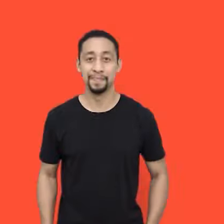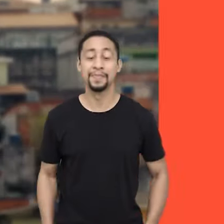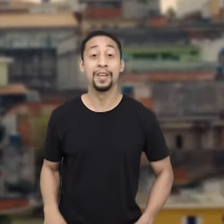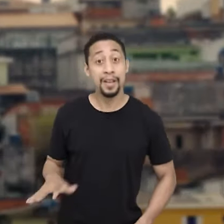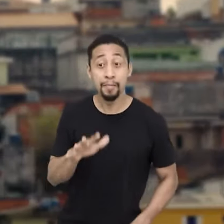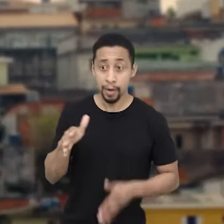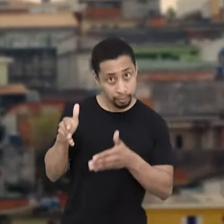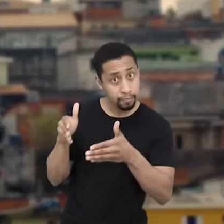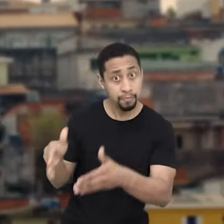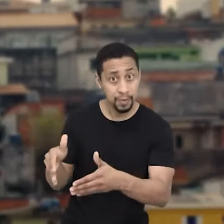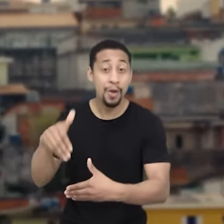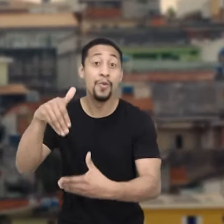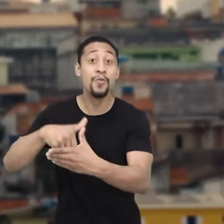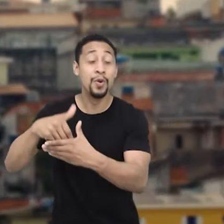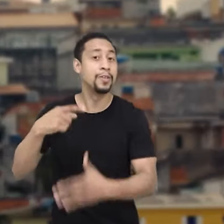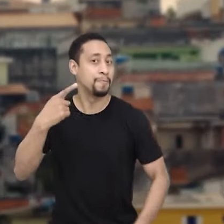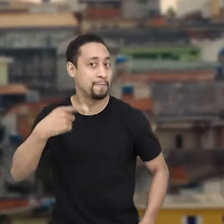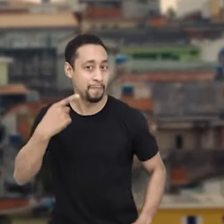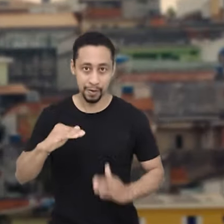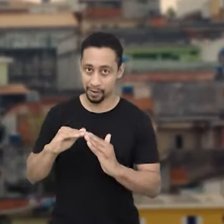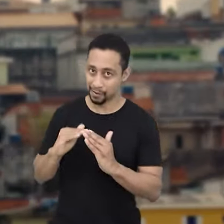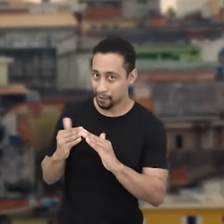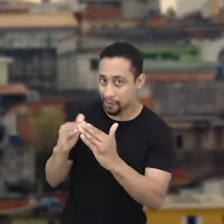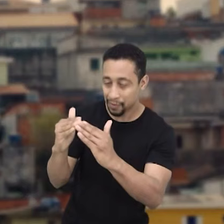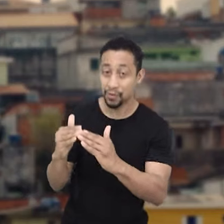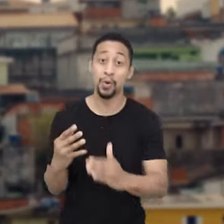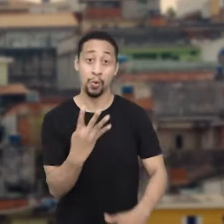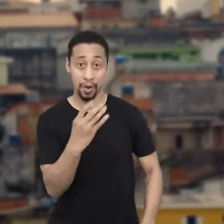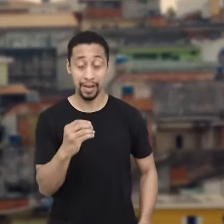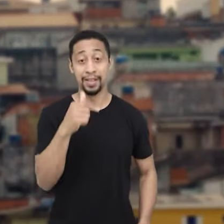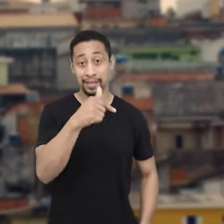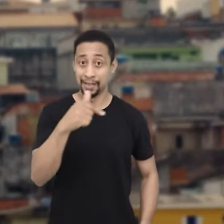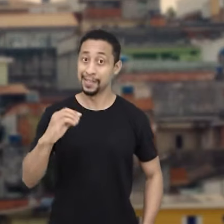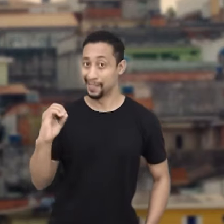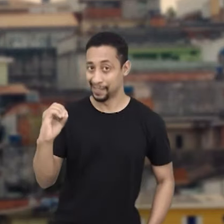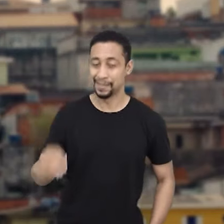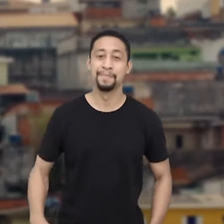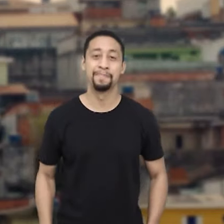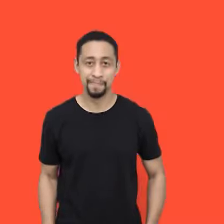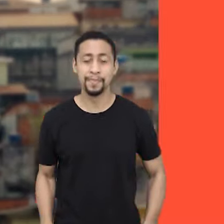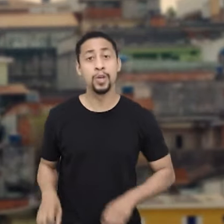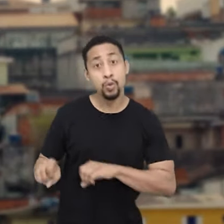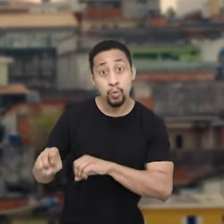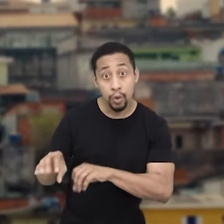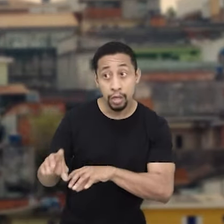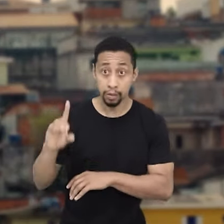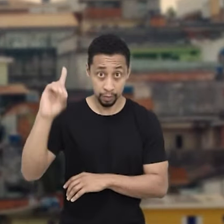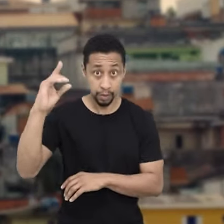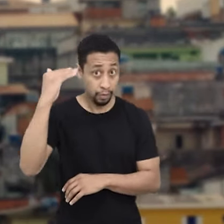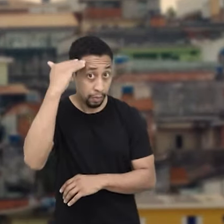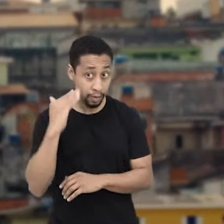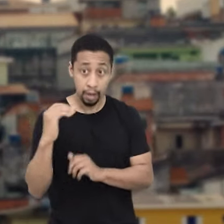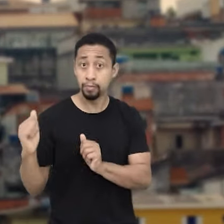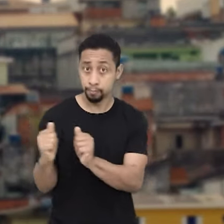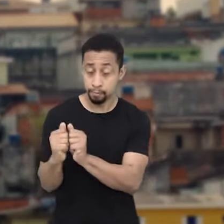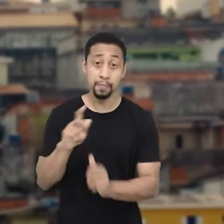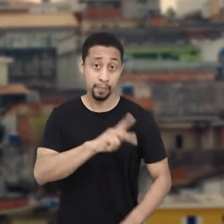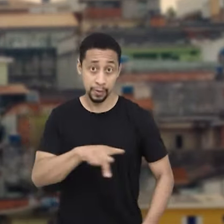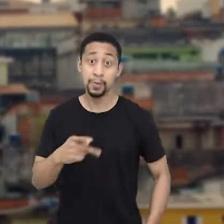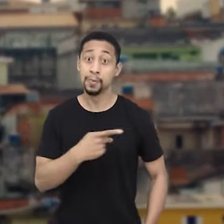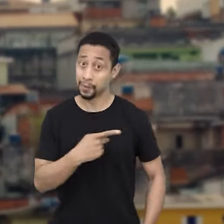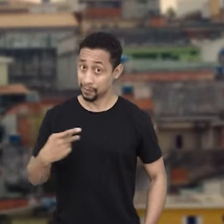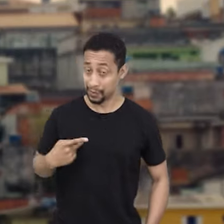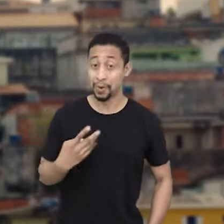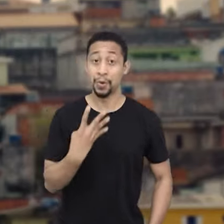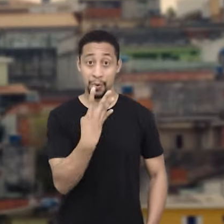Paulo. Chegou a vez da quebrada. Vote doutor Jonas, o advogado da favela, 40, 7, 7, 0. Pela educação, com Deus e com Tabata. Pastor